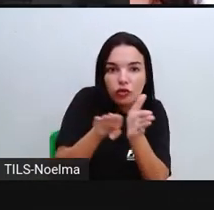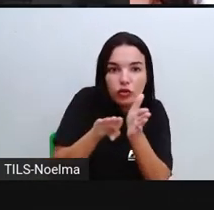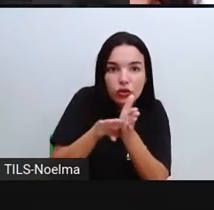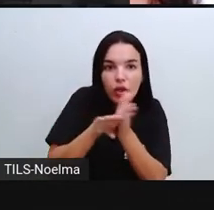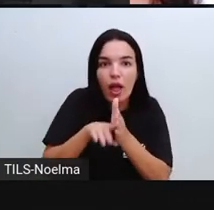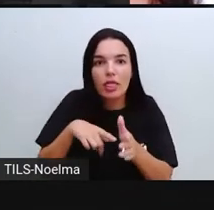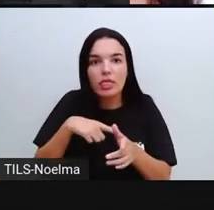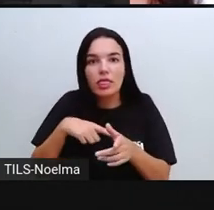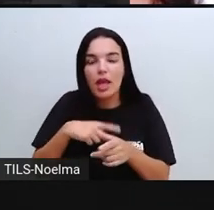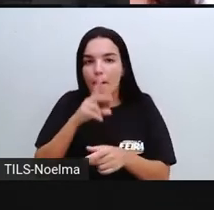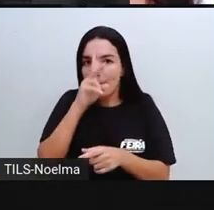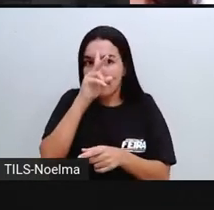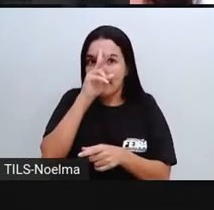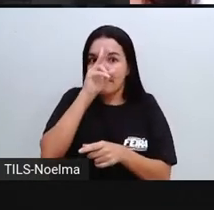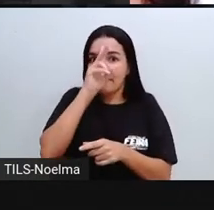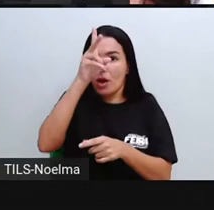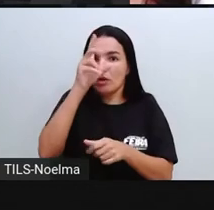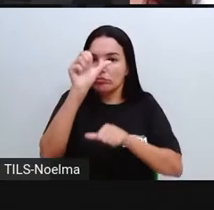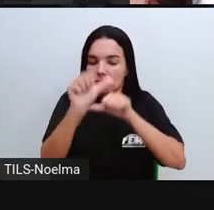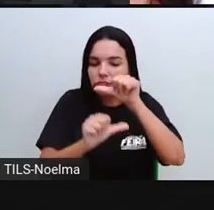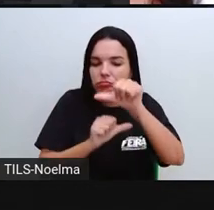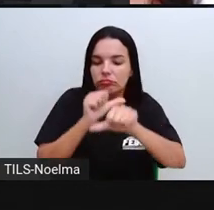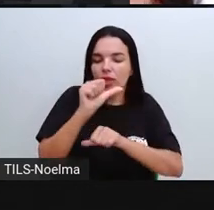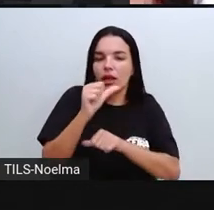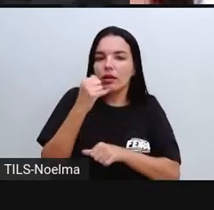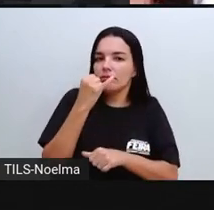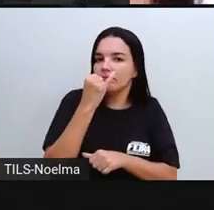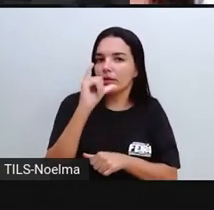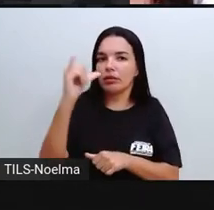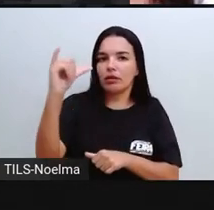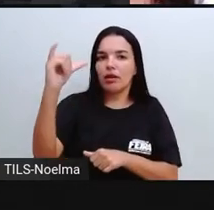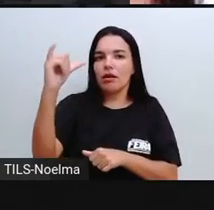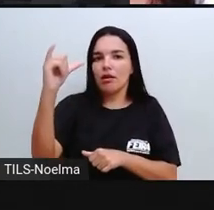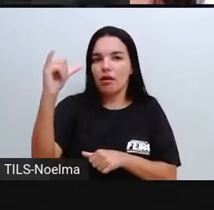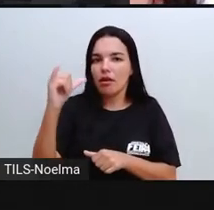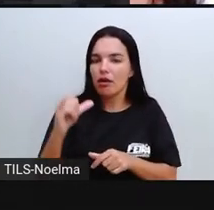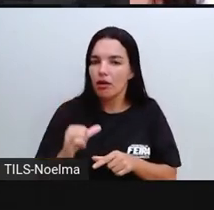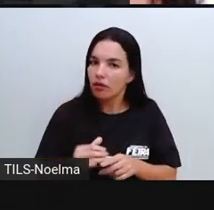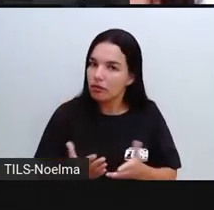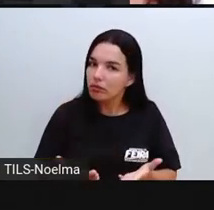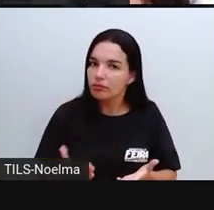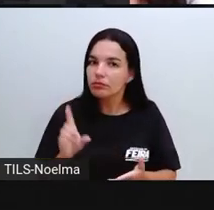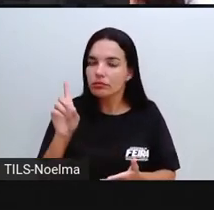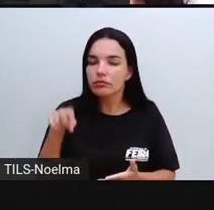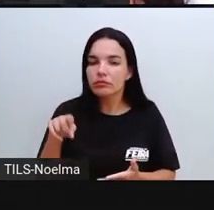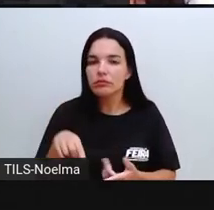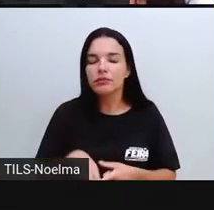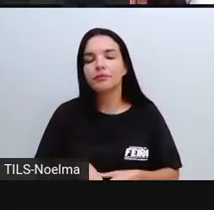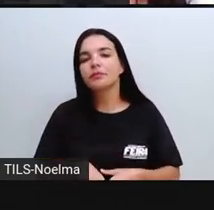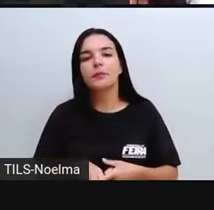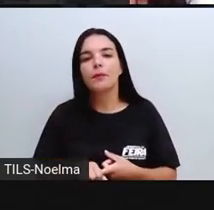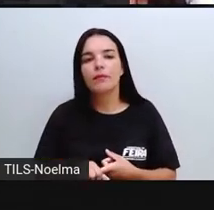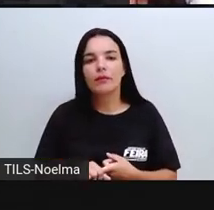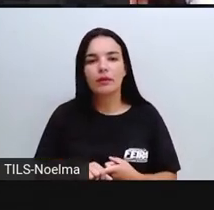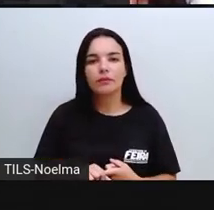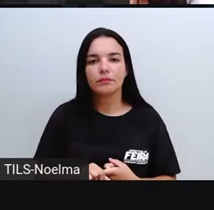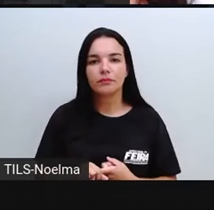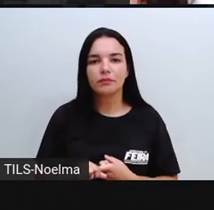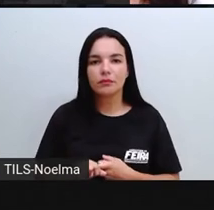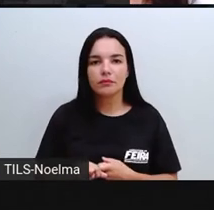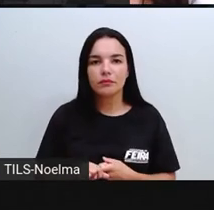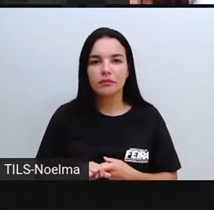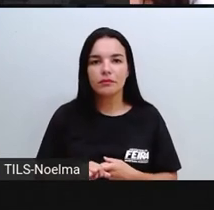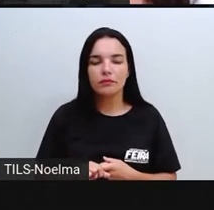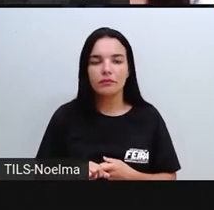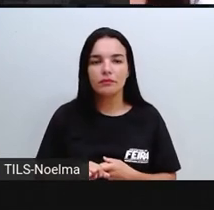que depois vai ser transformada em eletricidade. Nós temos a energia potencial, a gente vai ter a energia cinética, que atravessa o movimento, e